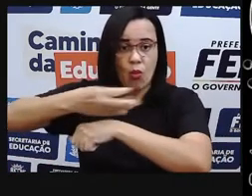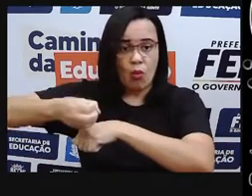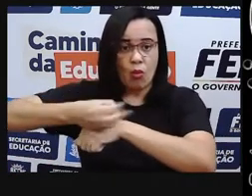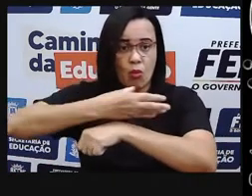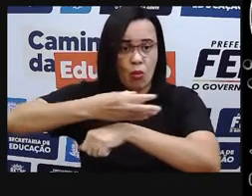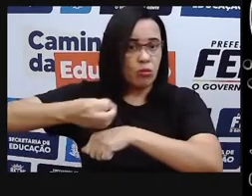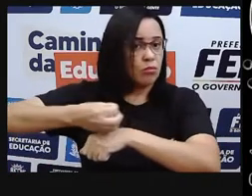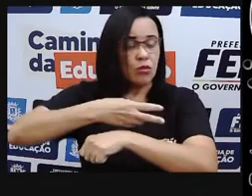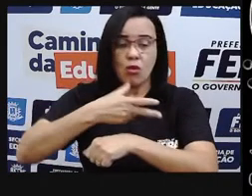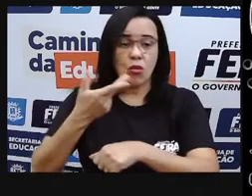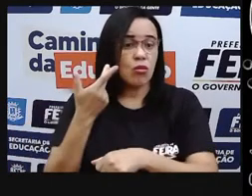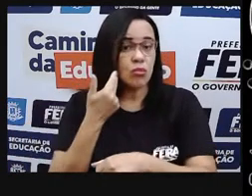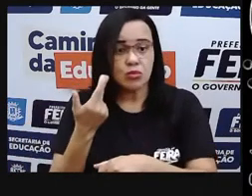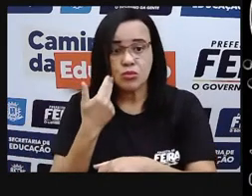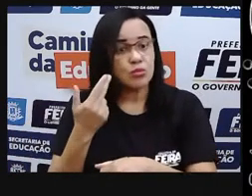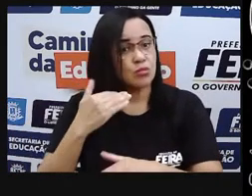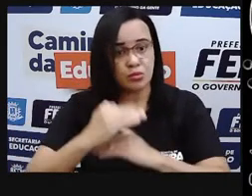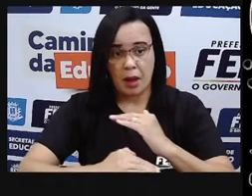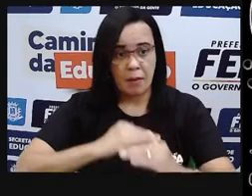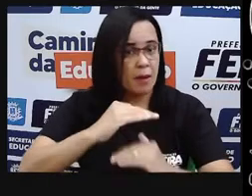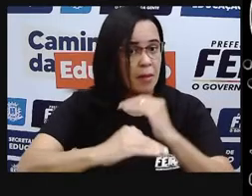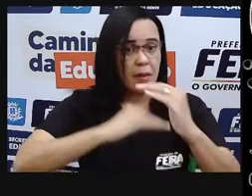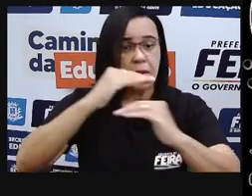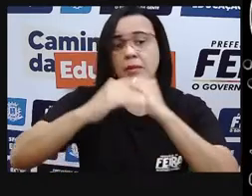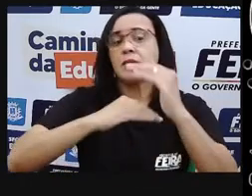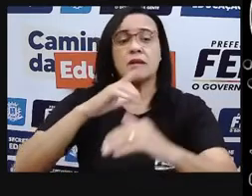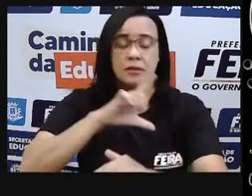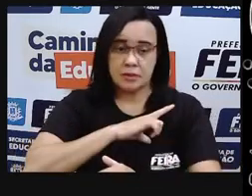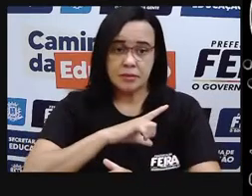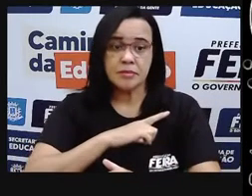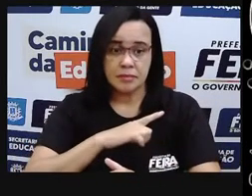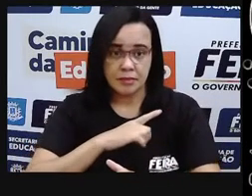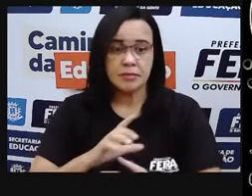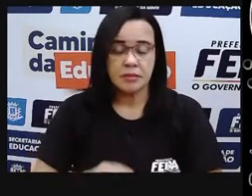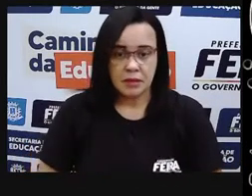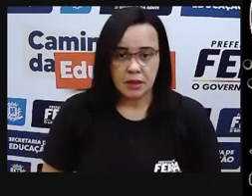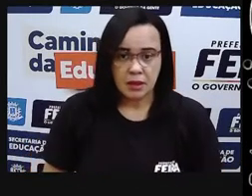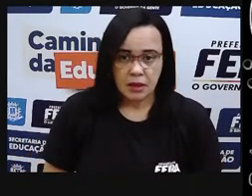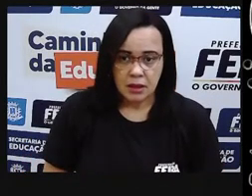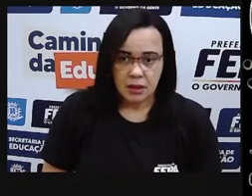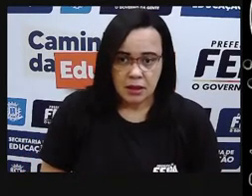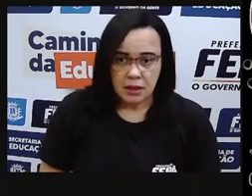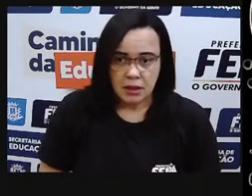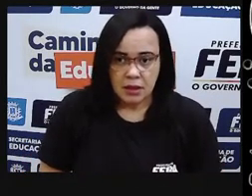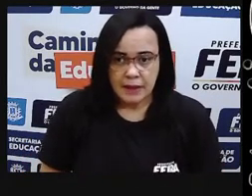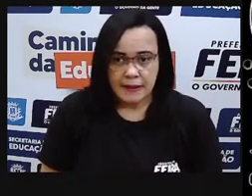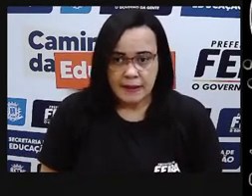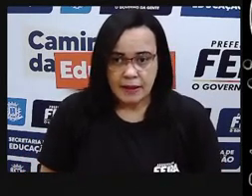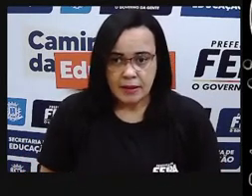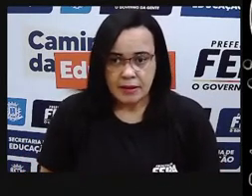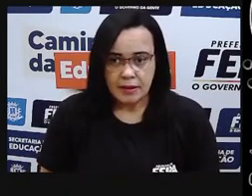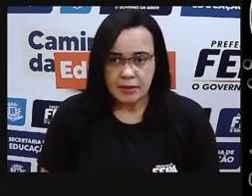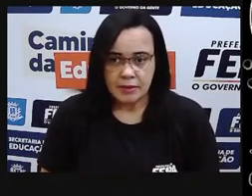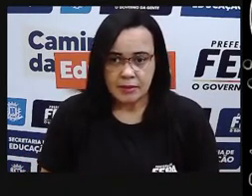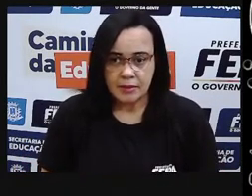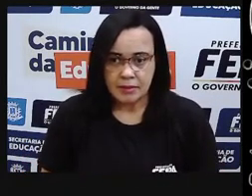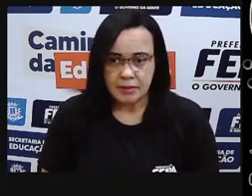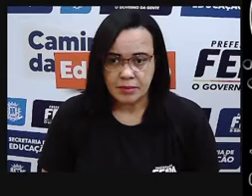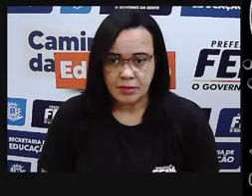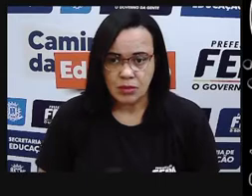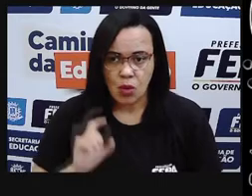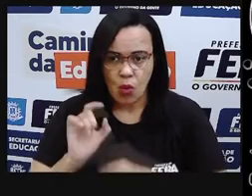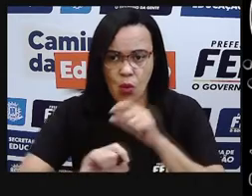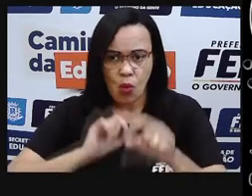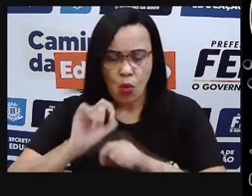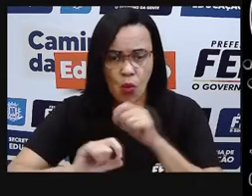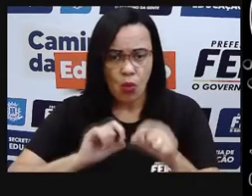renovável, a gente já vai pensar em uma energia gerada a partir de fontes finitas. O que é finito? Que